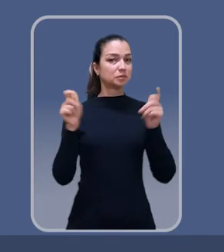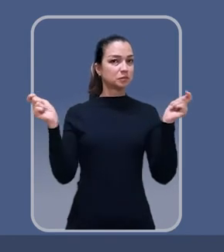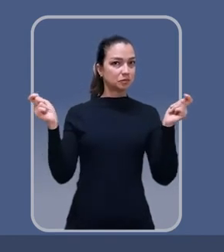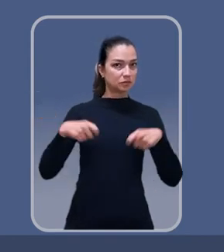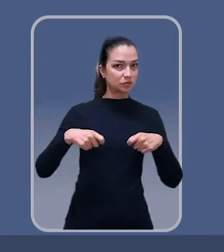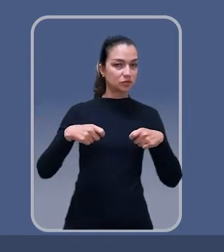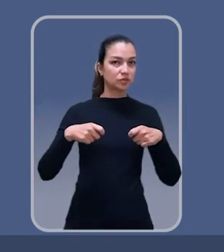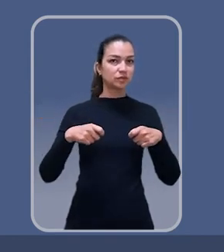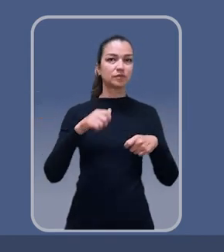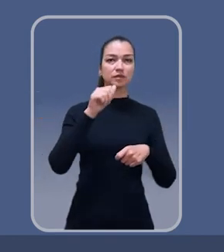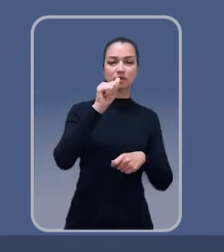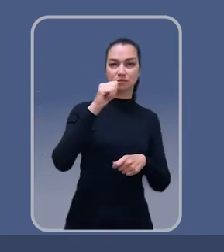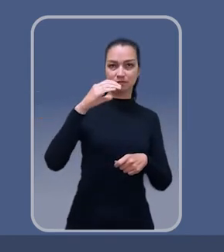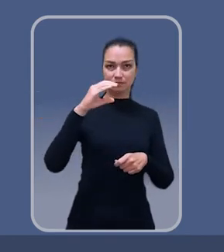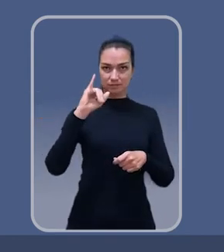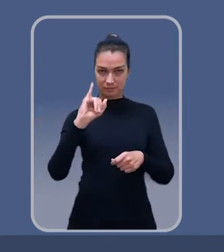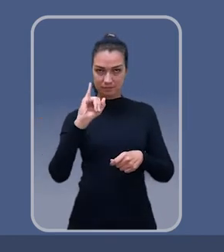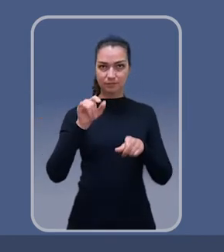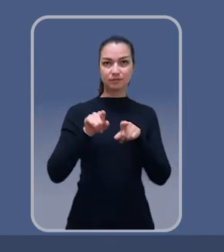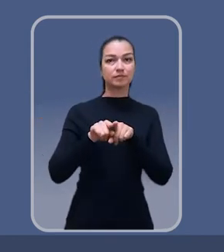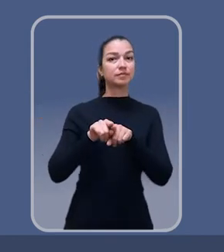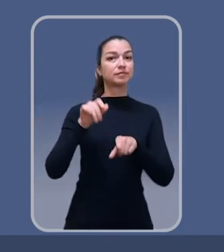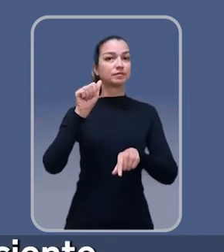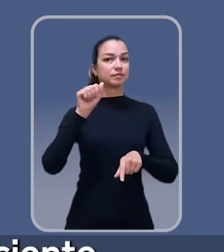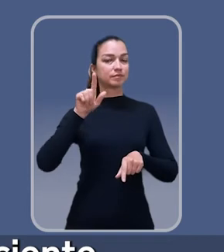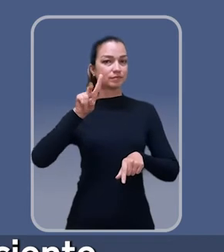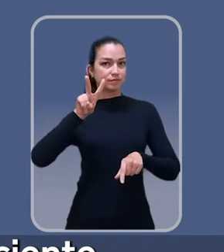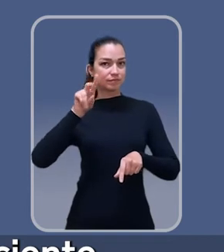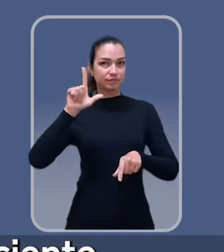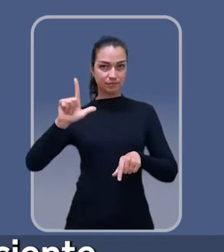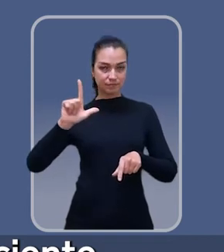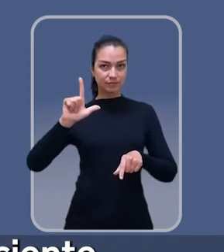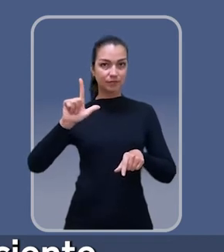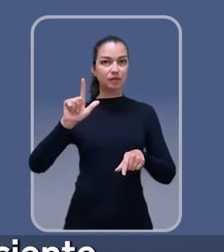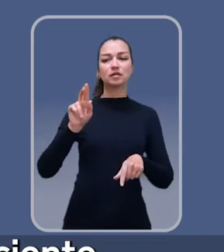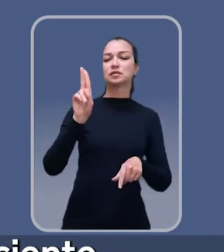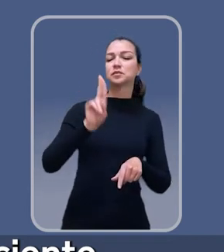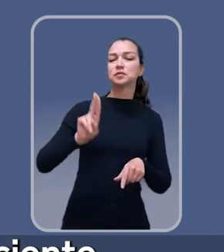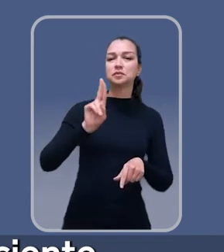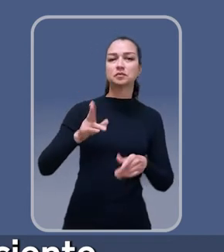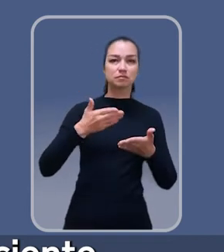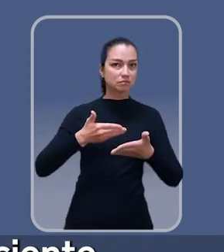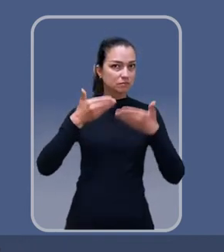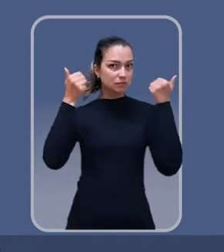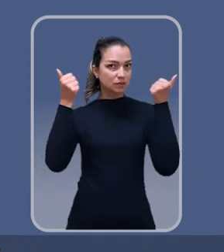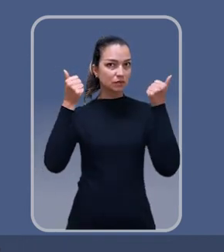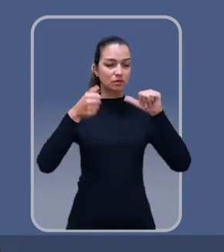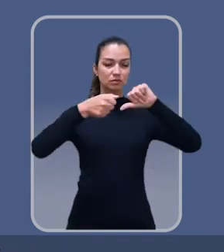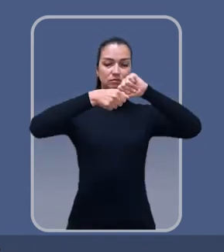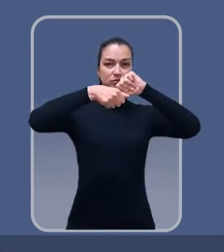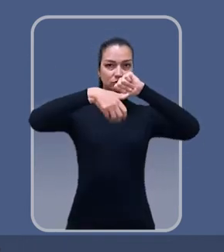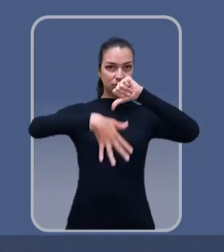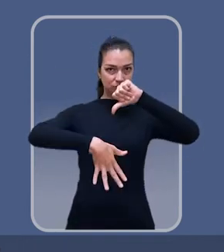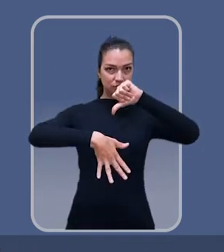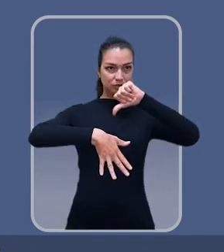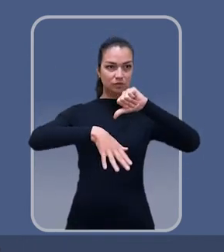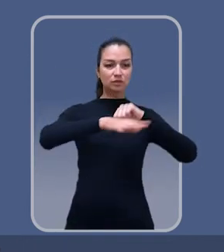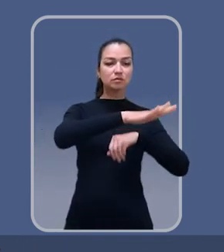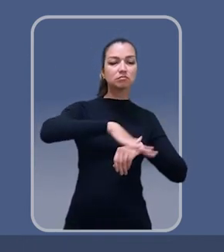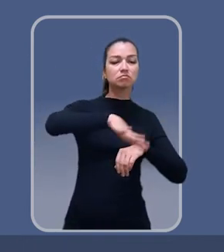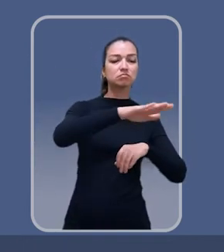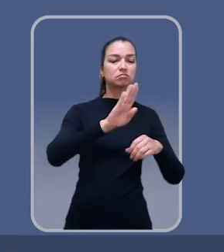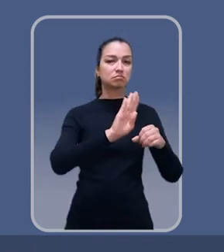possível que, tanto nas AVEs e AVLs, possa ser permitido um uso mais eficiente através de diretrizes